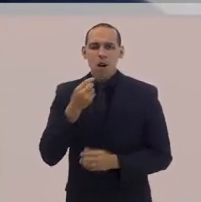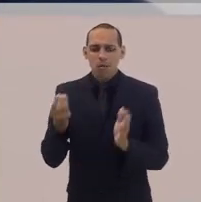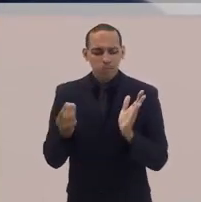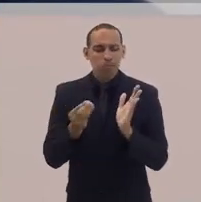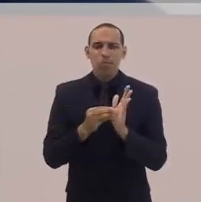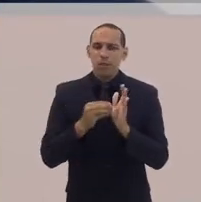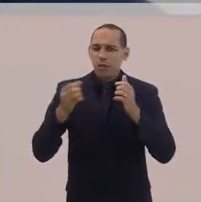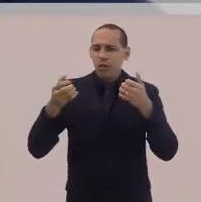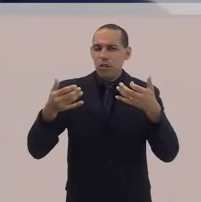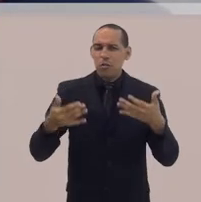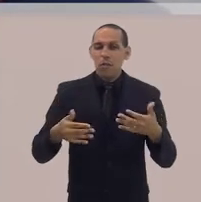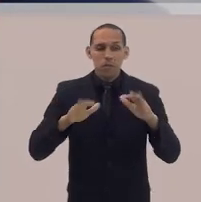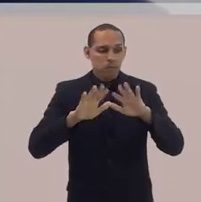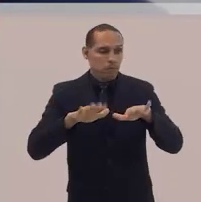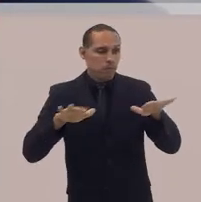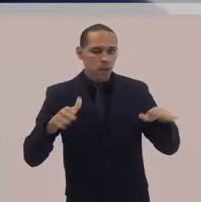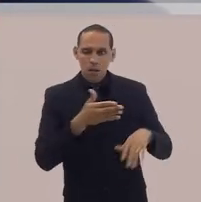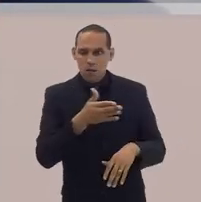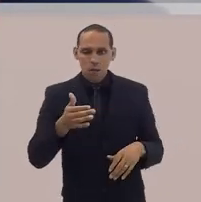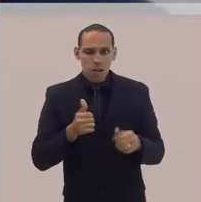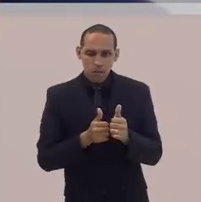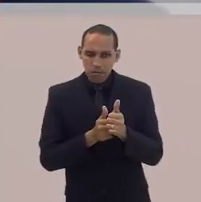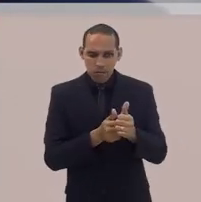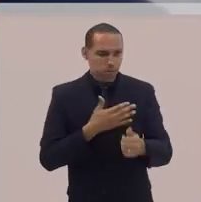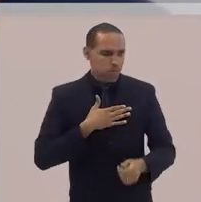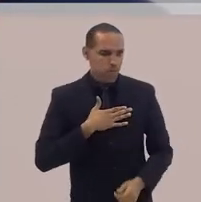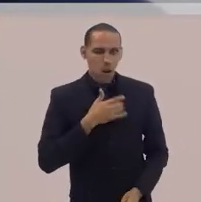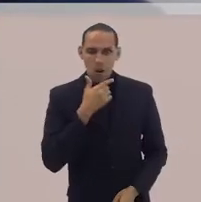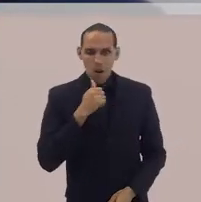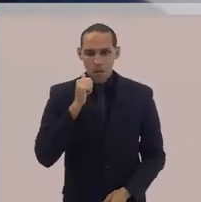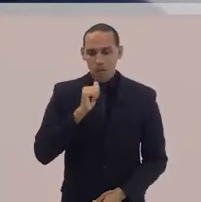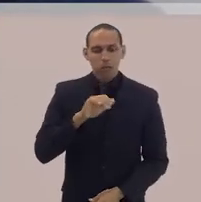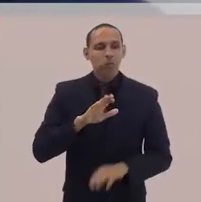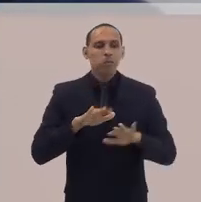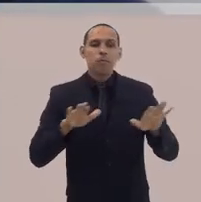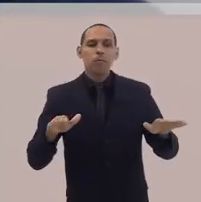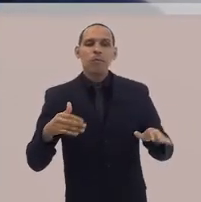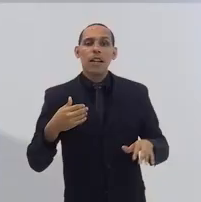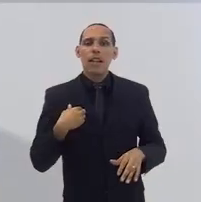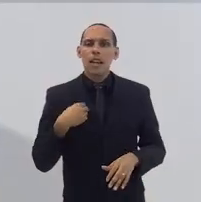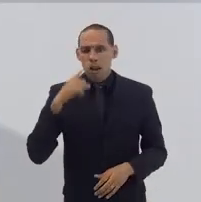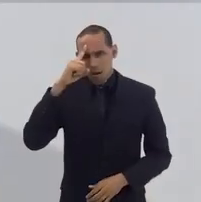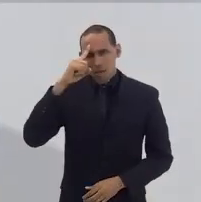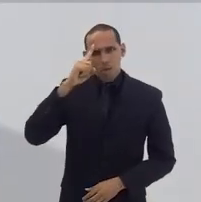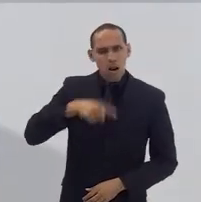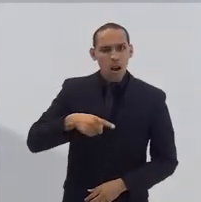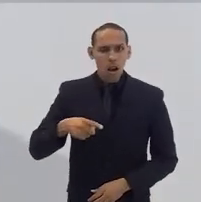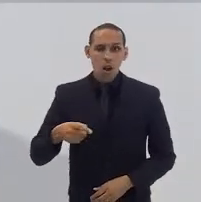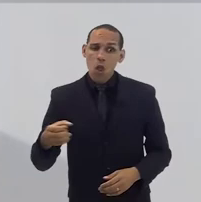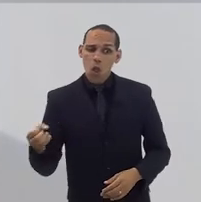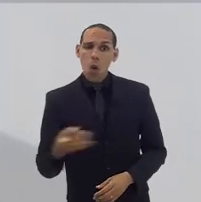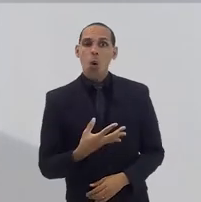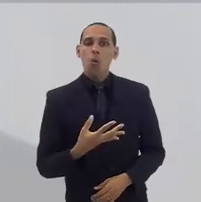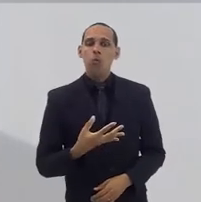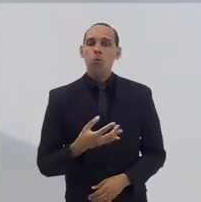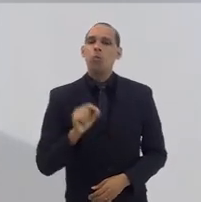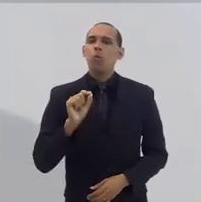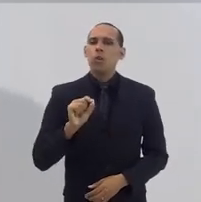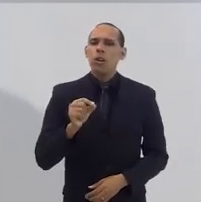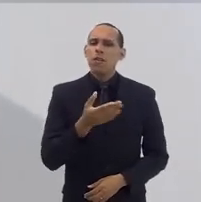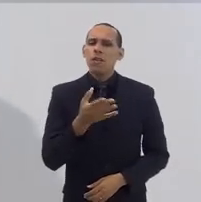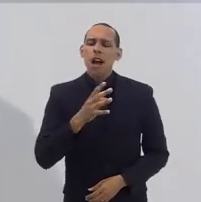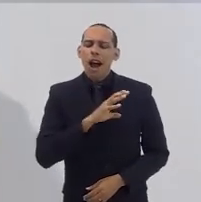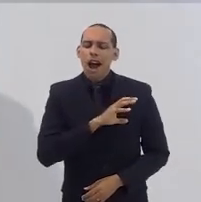Evangelho, diz assim para os seus discípulos e suas discípulas, novo mandamento eu dou para vocês,